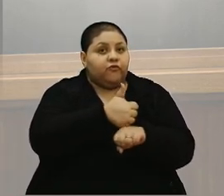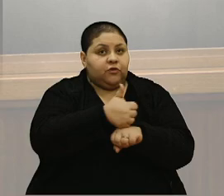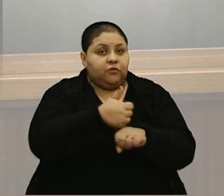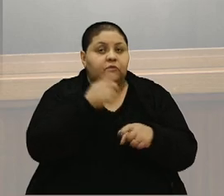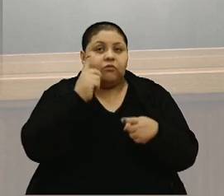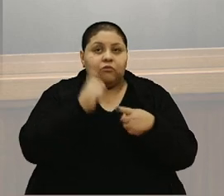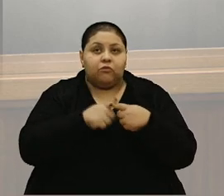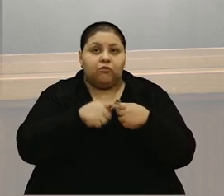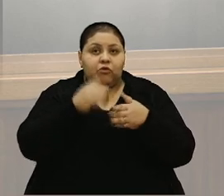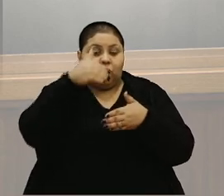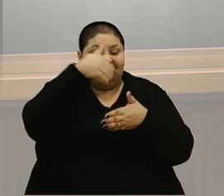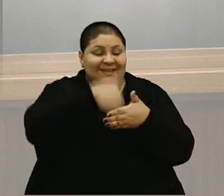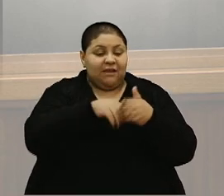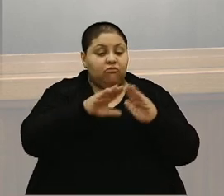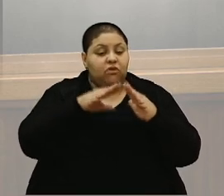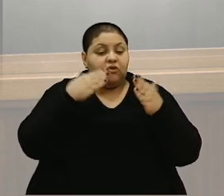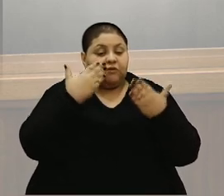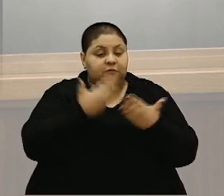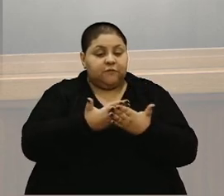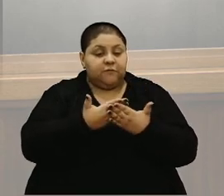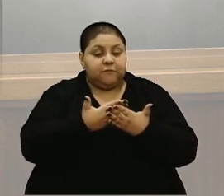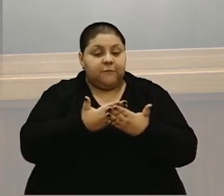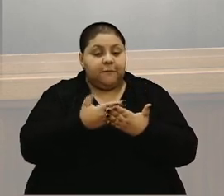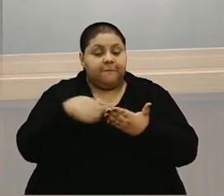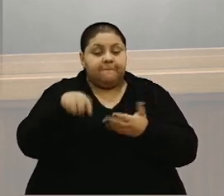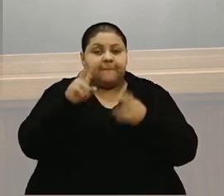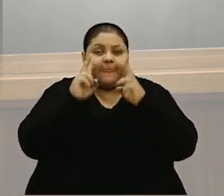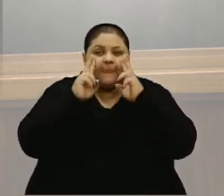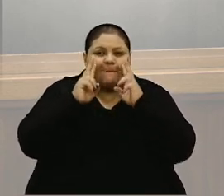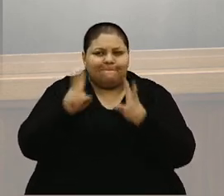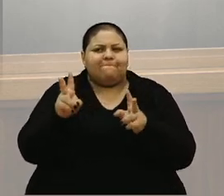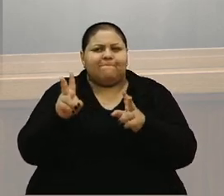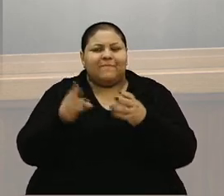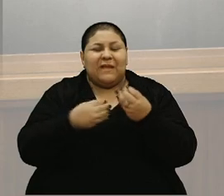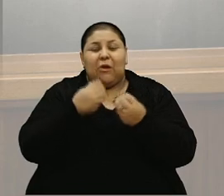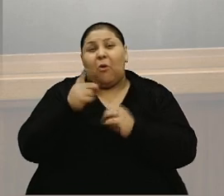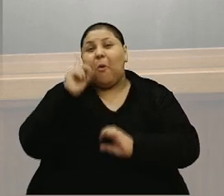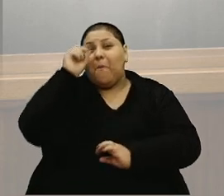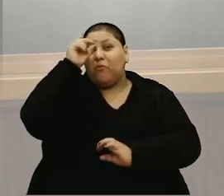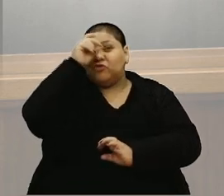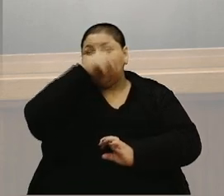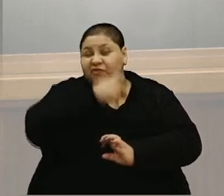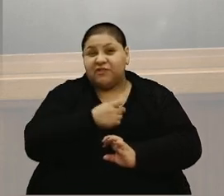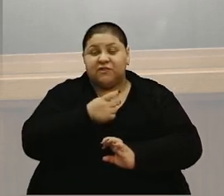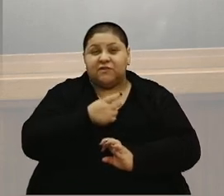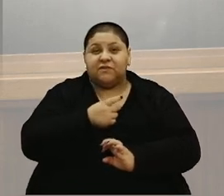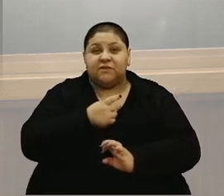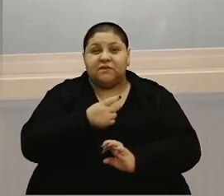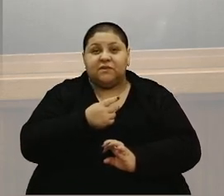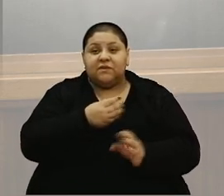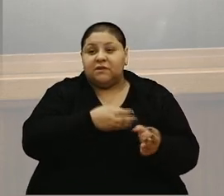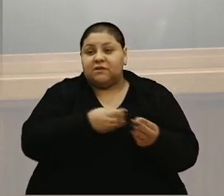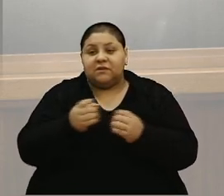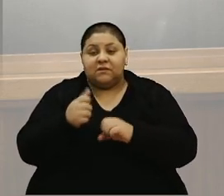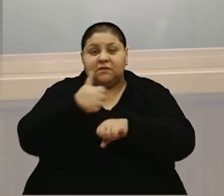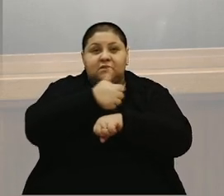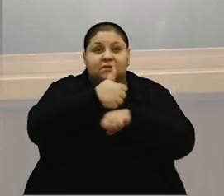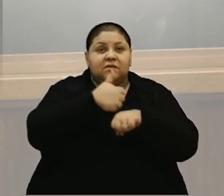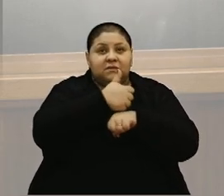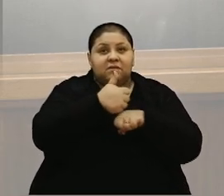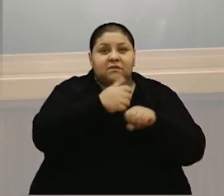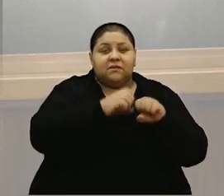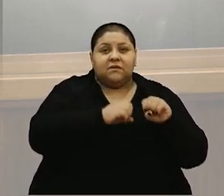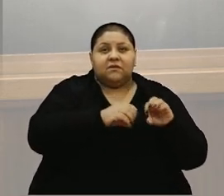estando dentro das escolas a gente vê quão difícil ainda é para muitos profissionais de